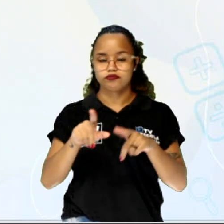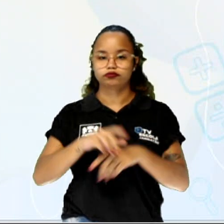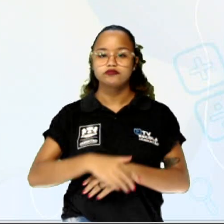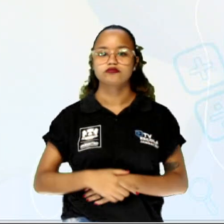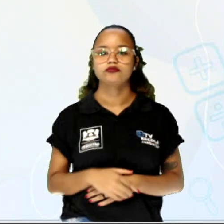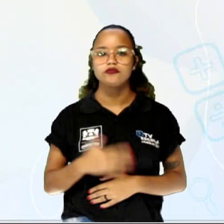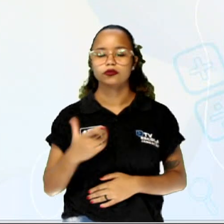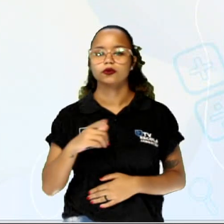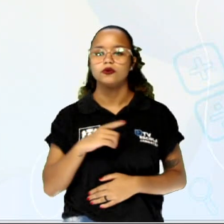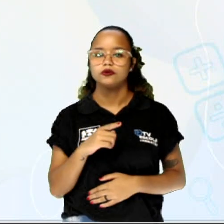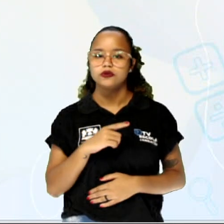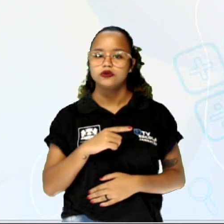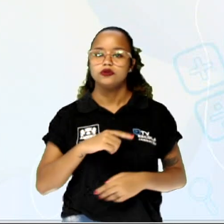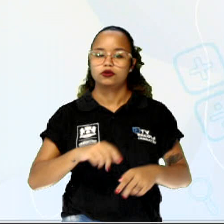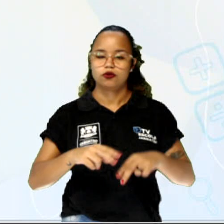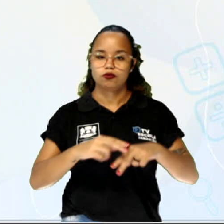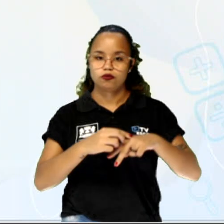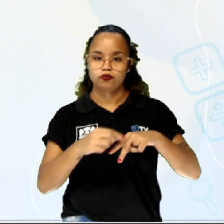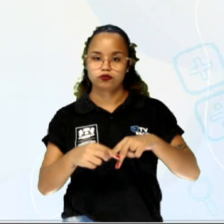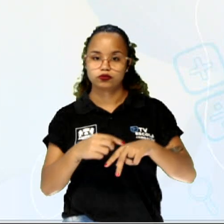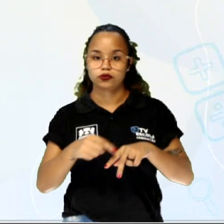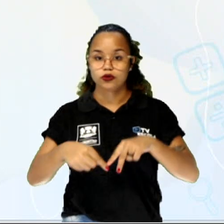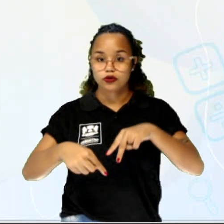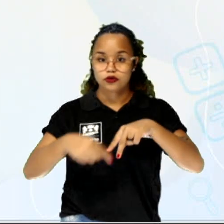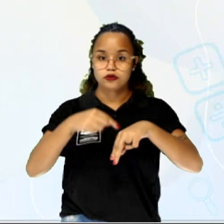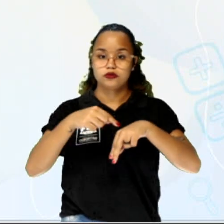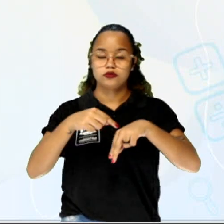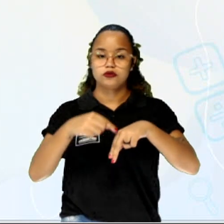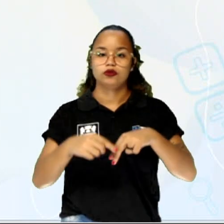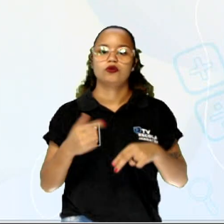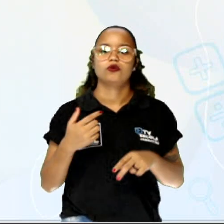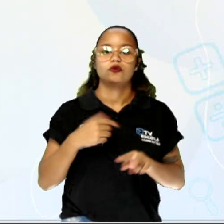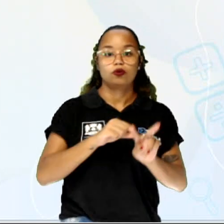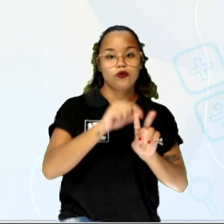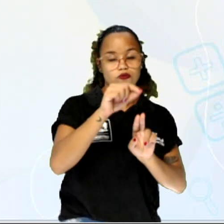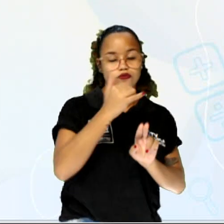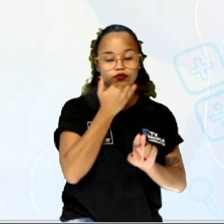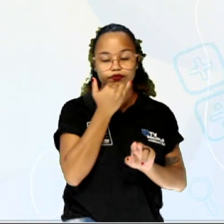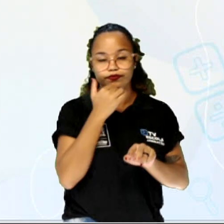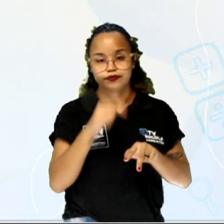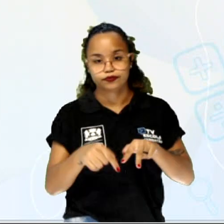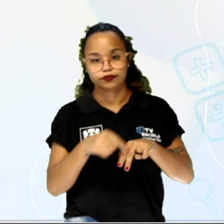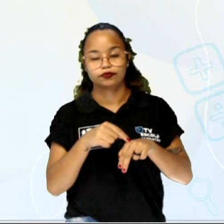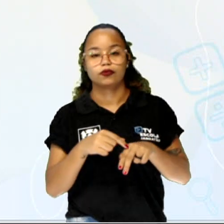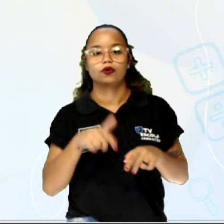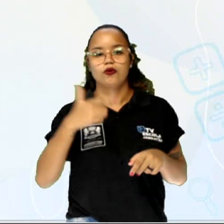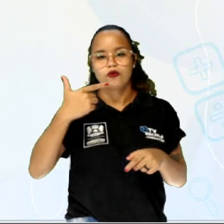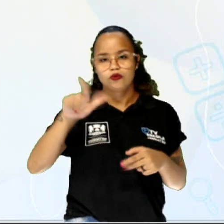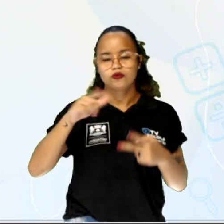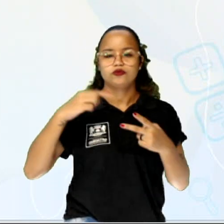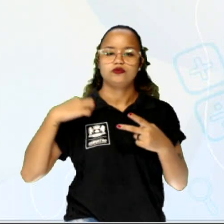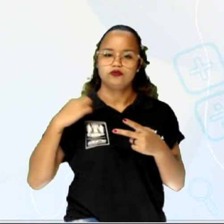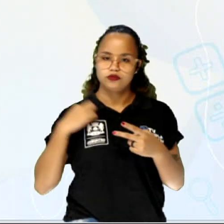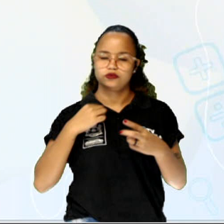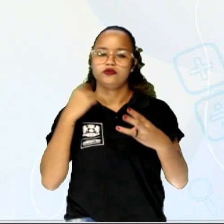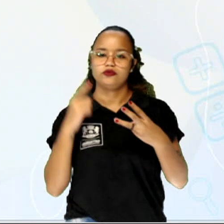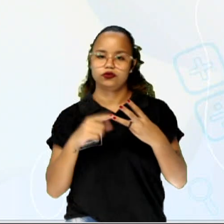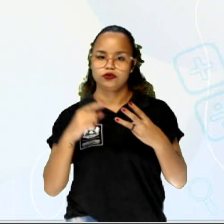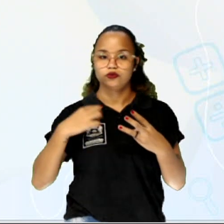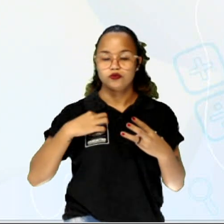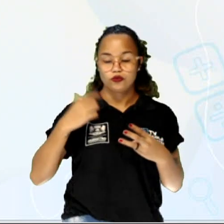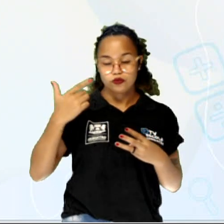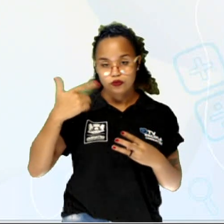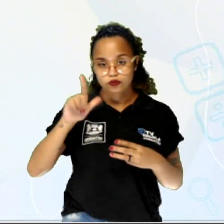evento vai ser calças, o outro evento vai ser blusas e o terceiro evento vai ser sapato. E a gente basta multiplicar